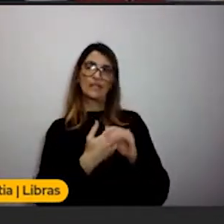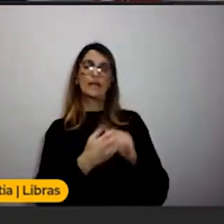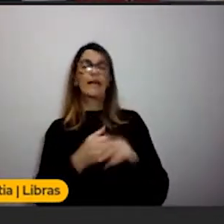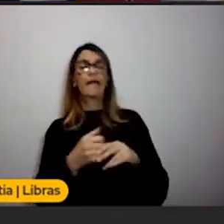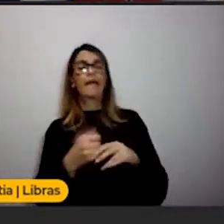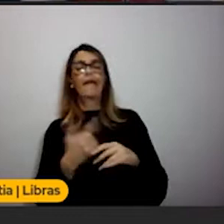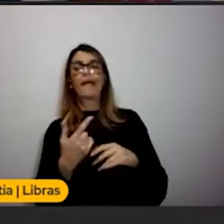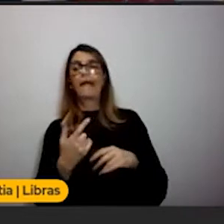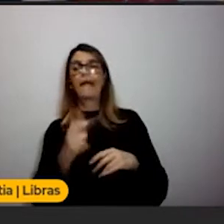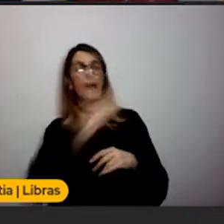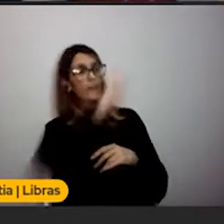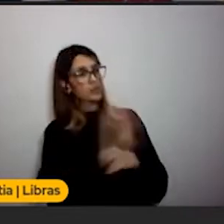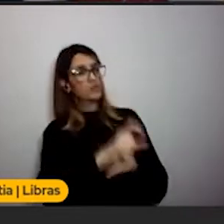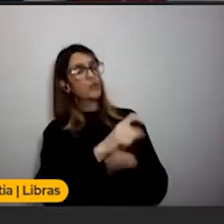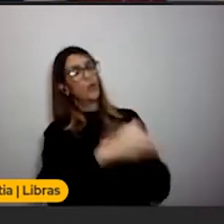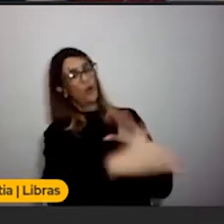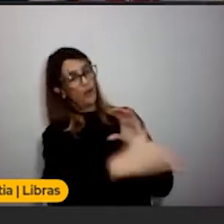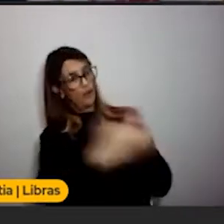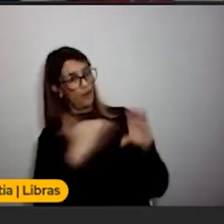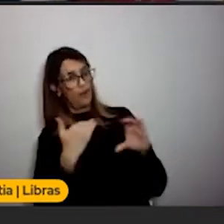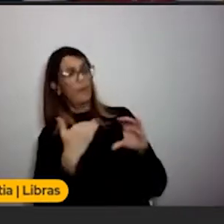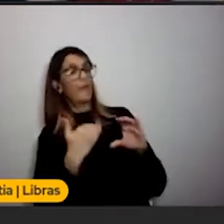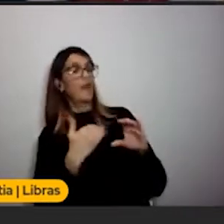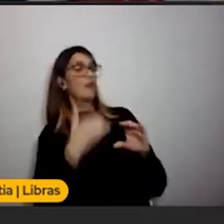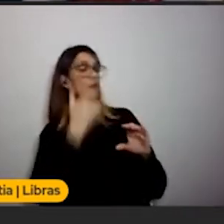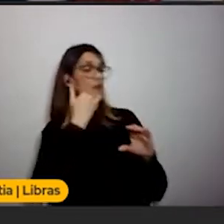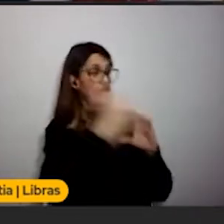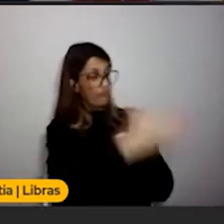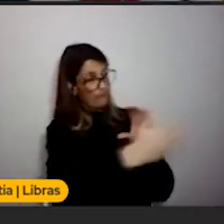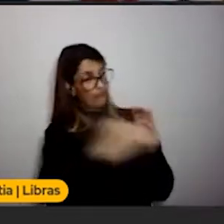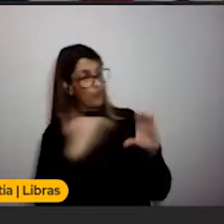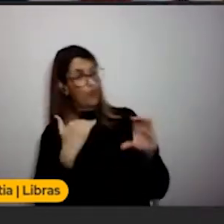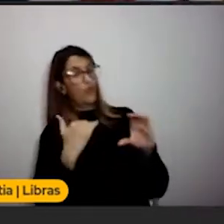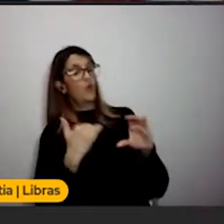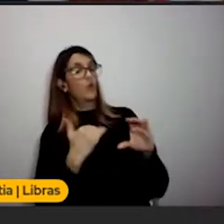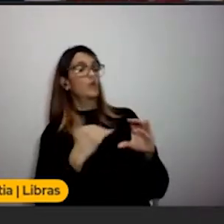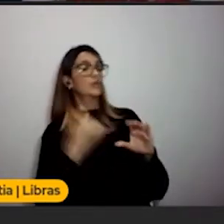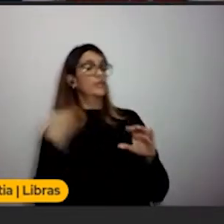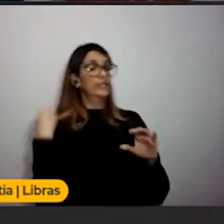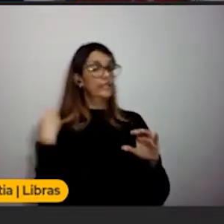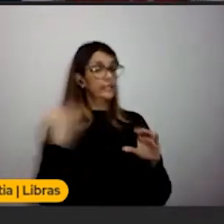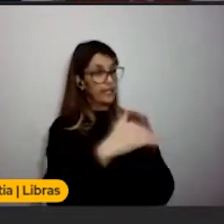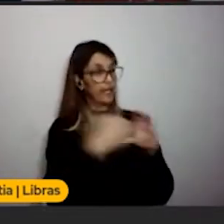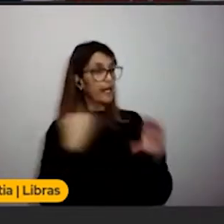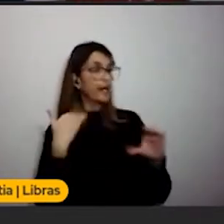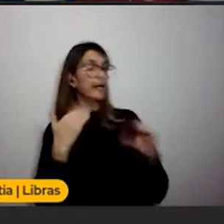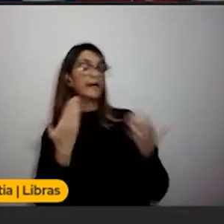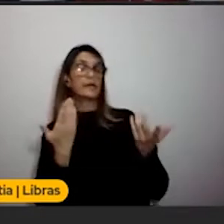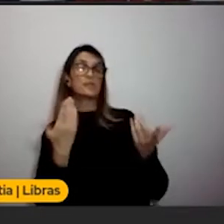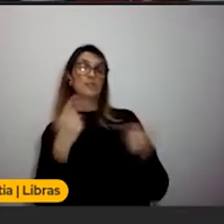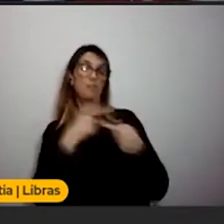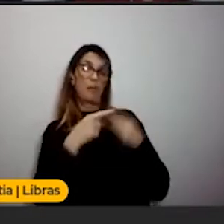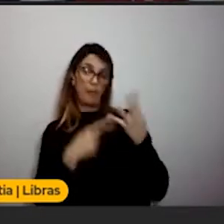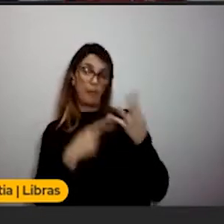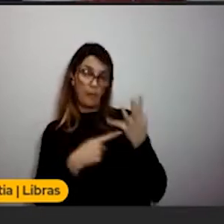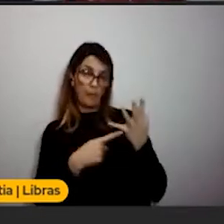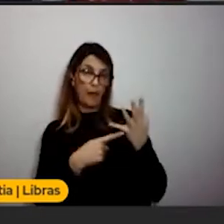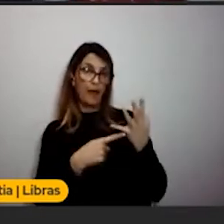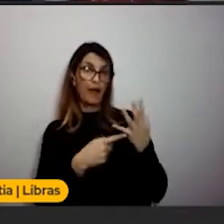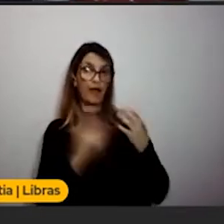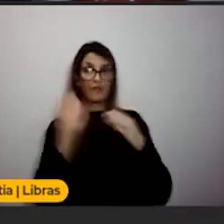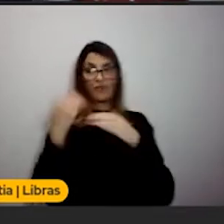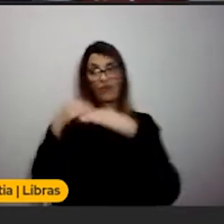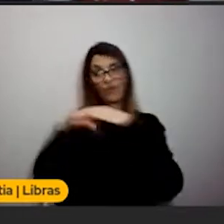-mail, o telefone, a cidade, o sexo, a idade. Então, a partir dali, você consegue criar no seu banco de